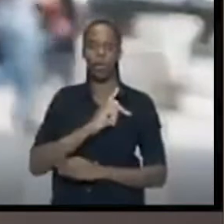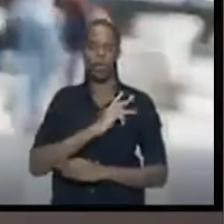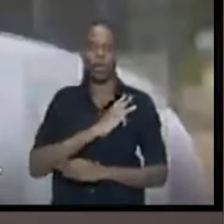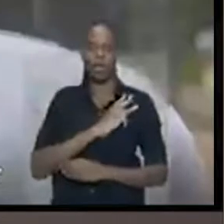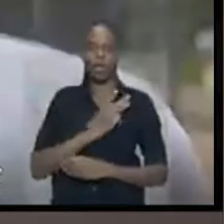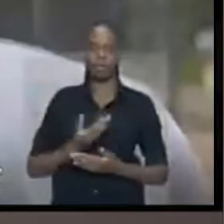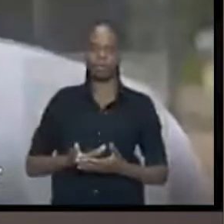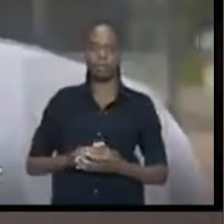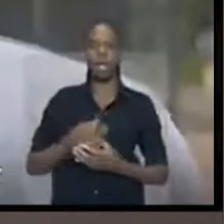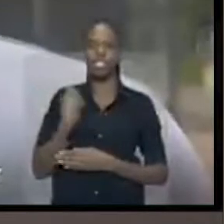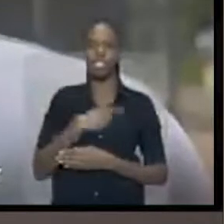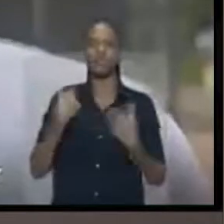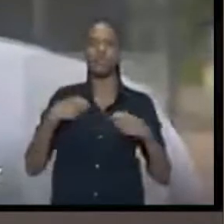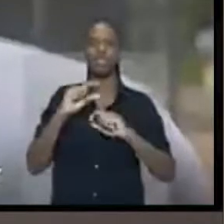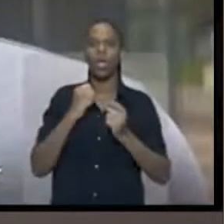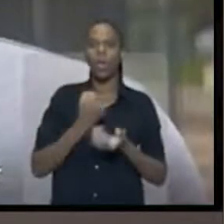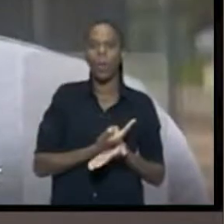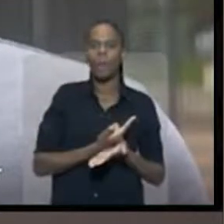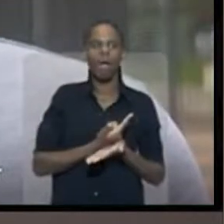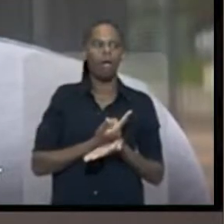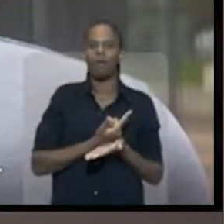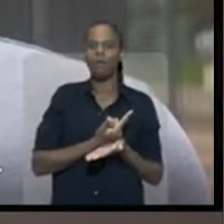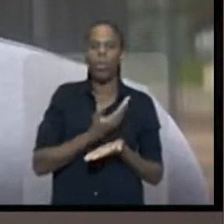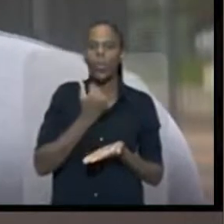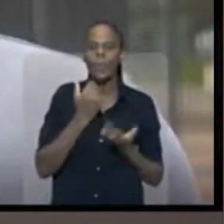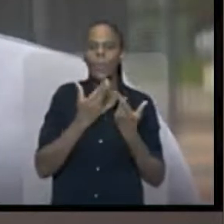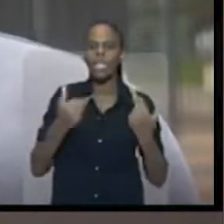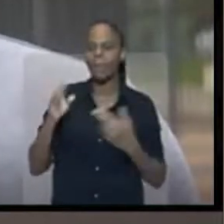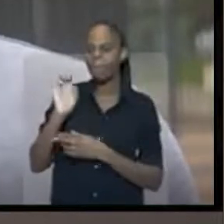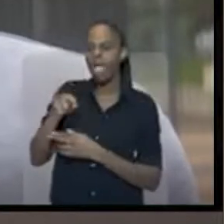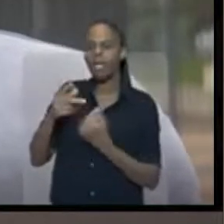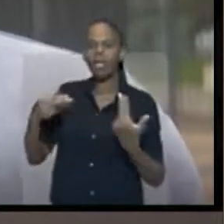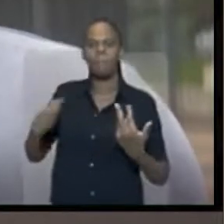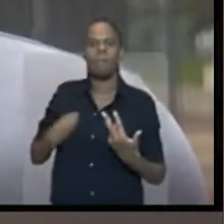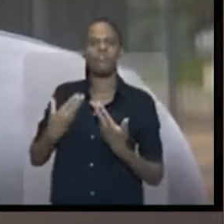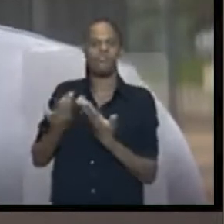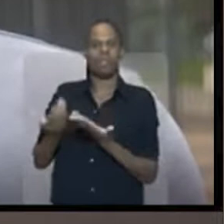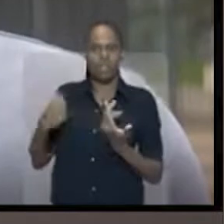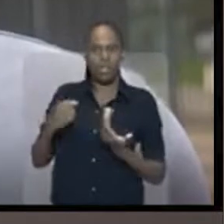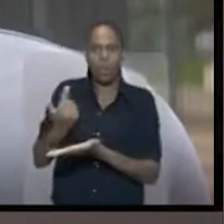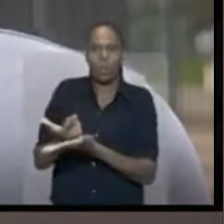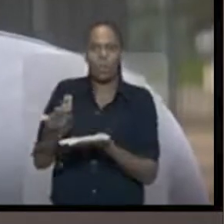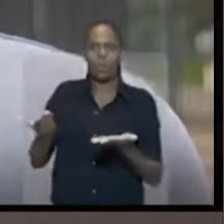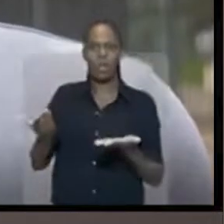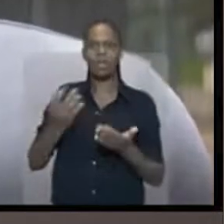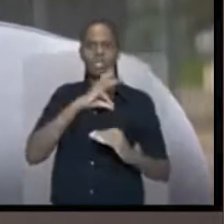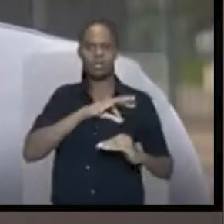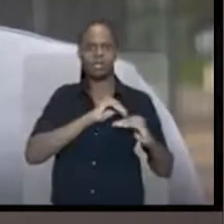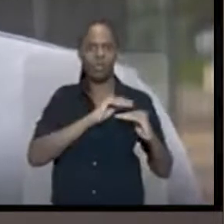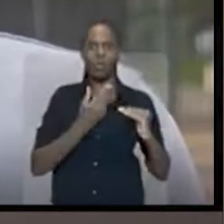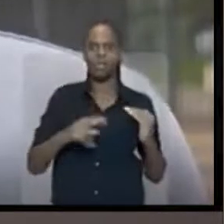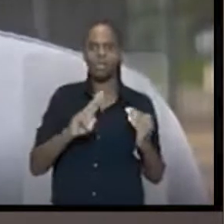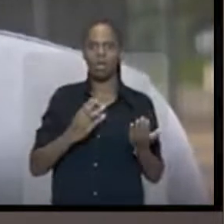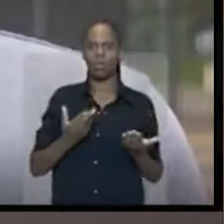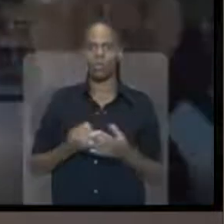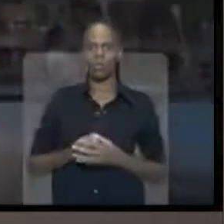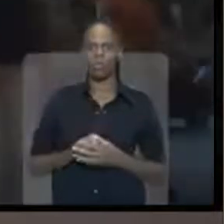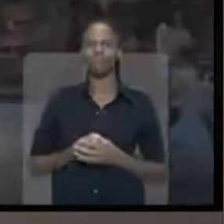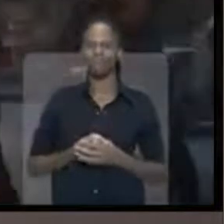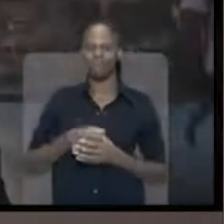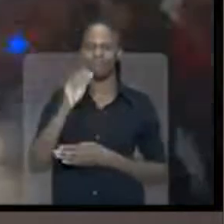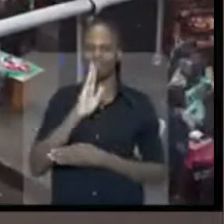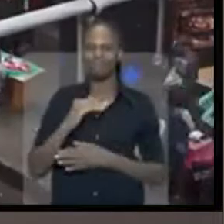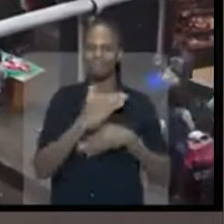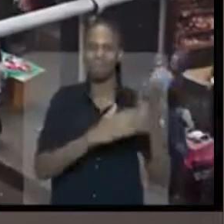governo Lula. A gente tem que pelo menos conseguir comprar a comida e os bens que a gente precisa pra sobreviver com o salário mínimo.